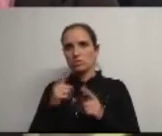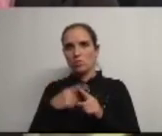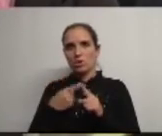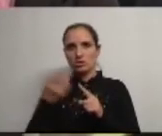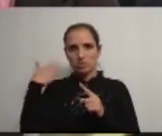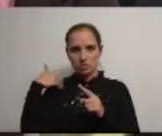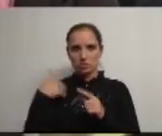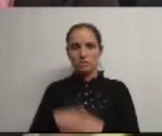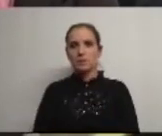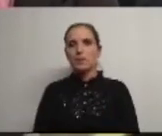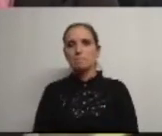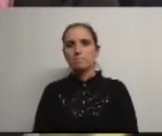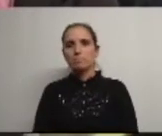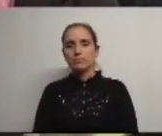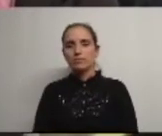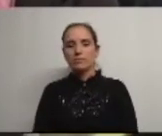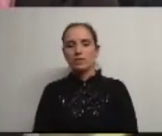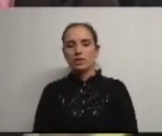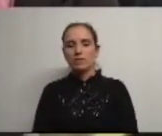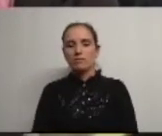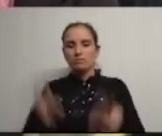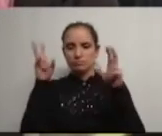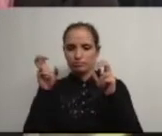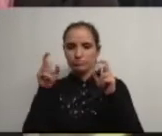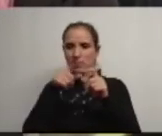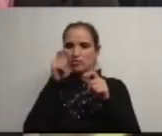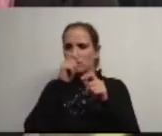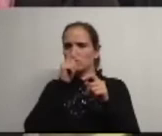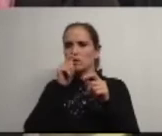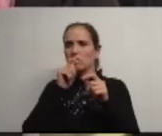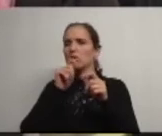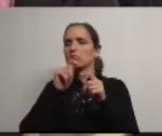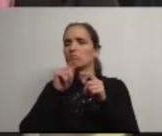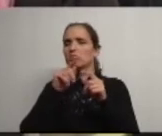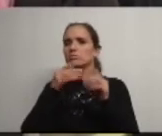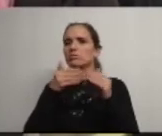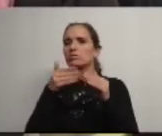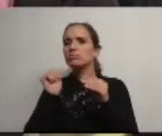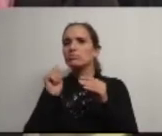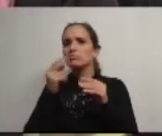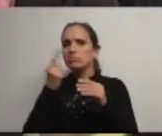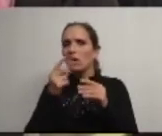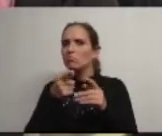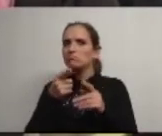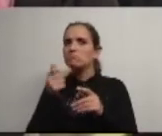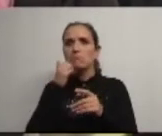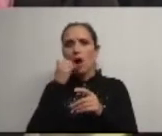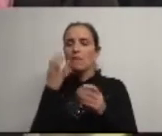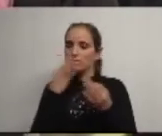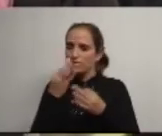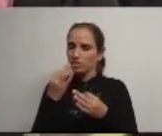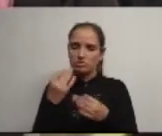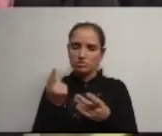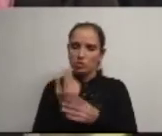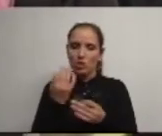no ano anterior sobre a estação arqueológica não está tão má como diz mas não está como nós